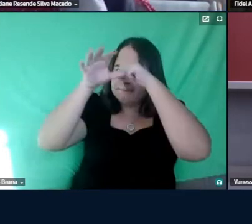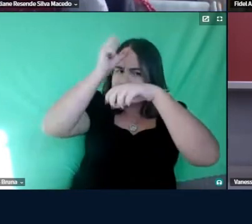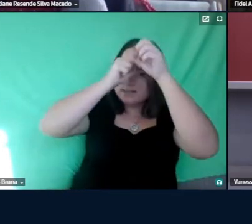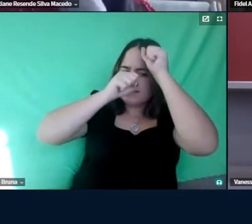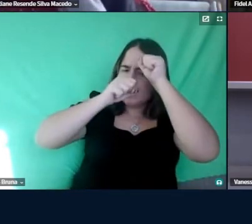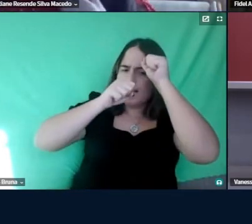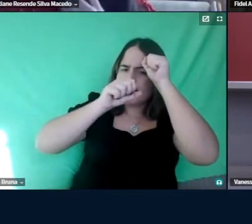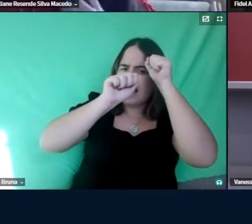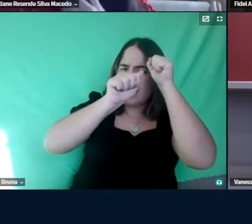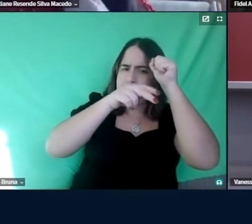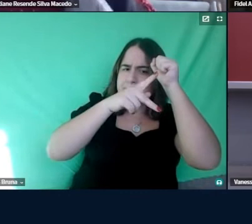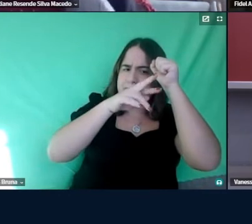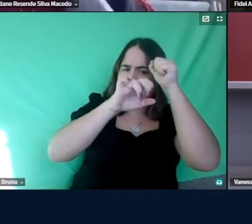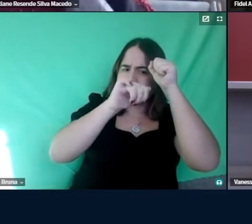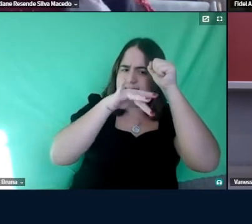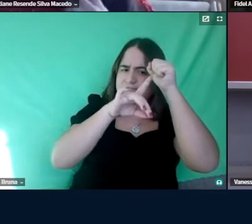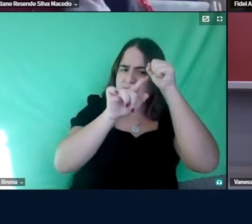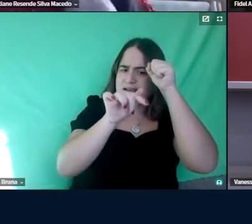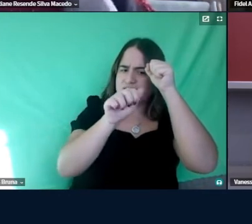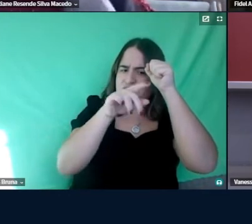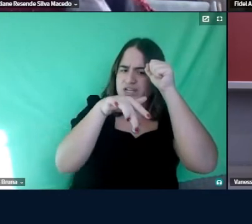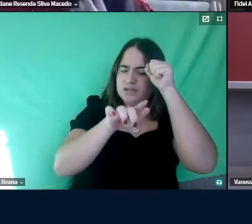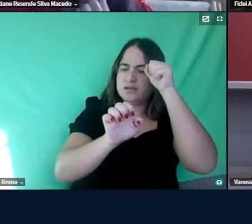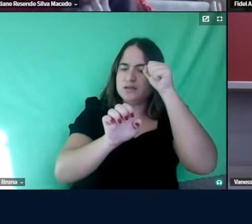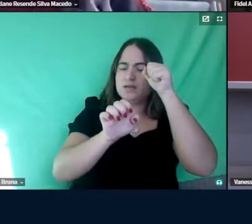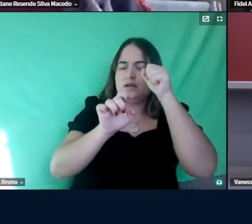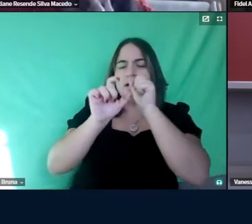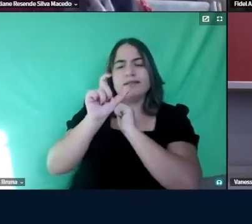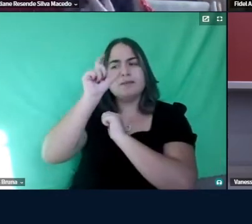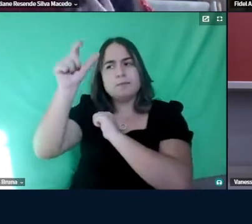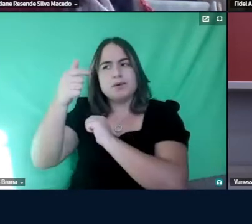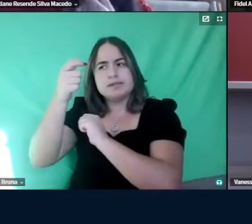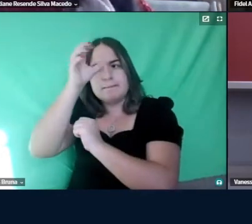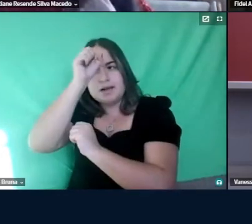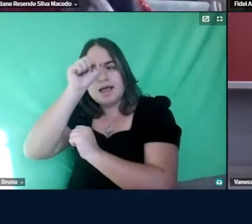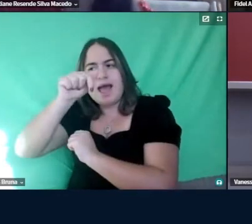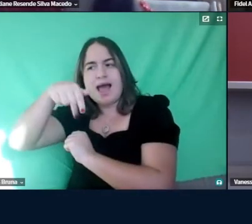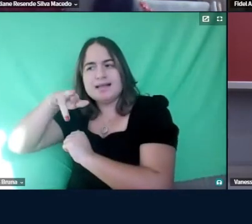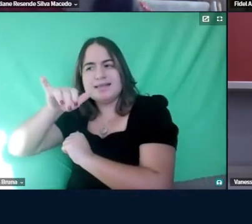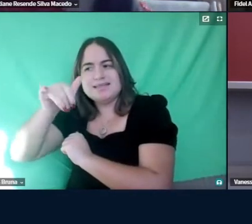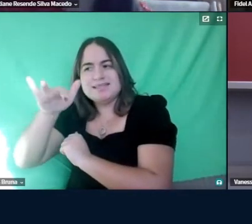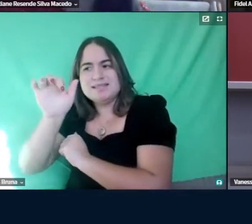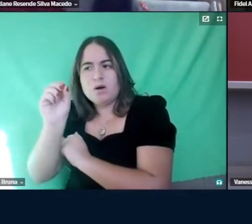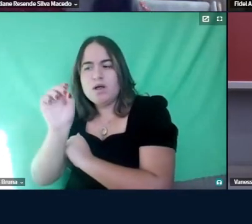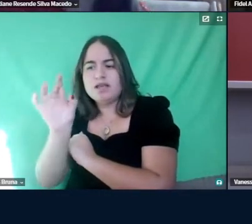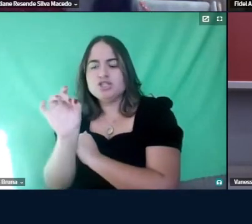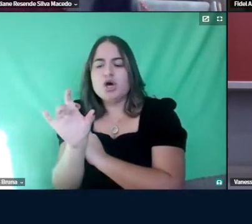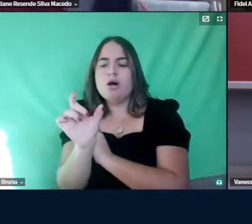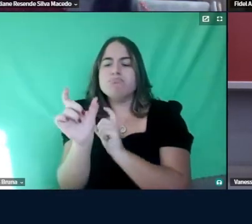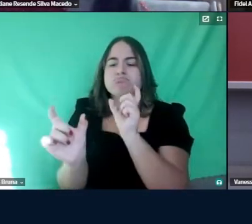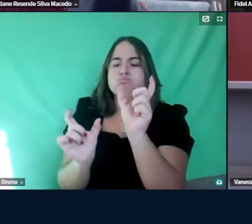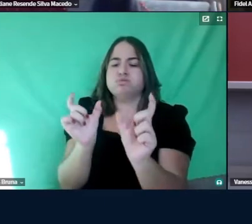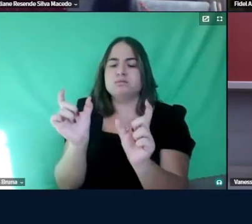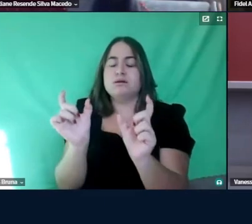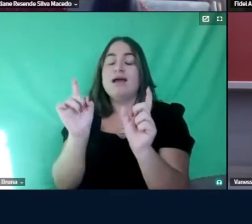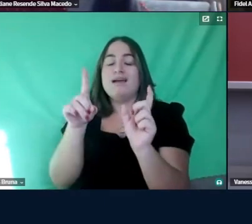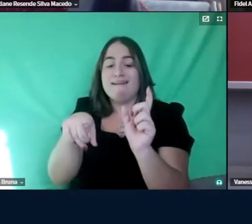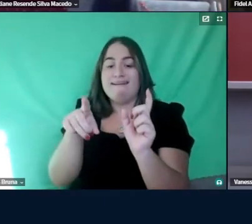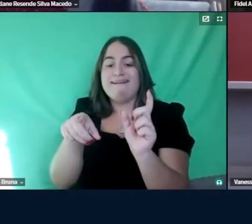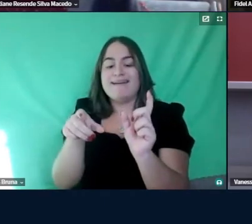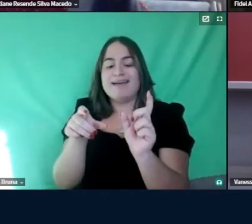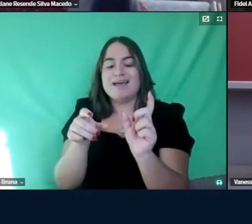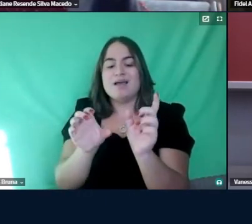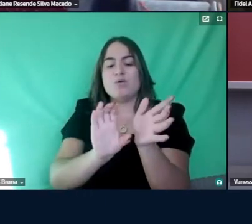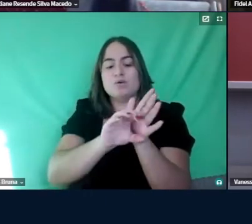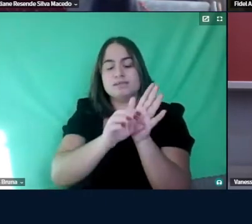não é só uma escolha semântica, né, então, por exemplo, quando o pessoal começou a usar muito línguas adicionais, eu